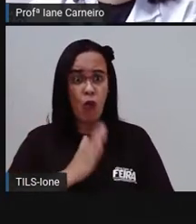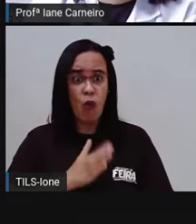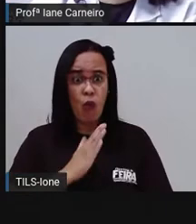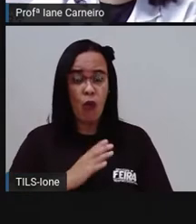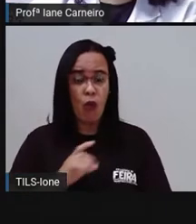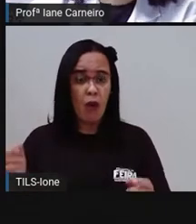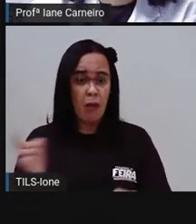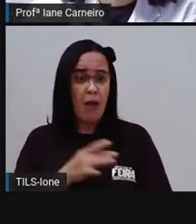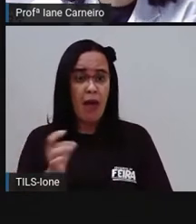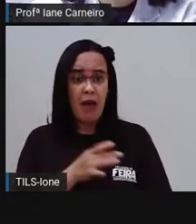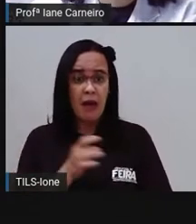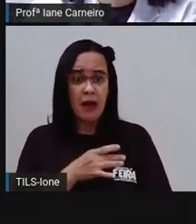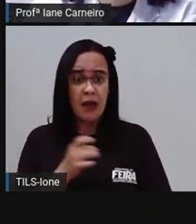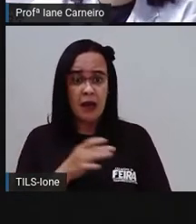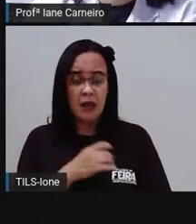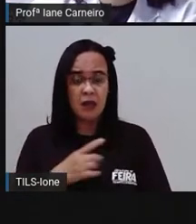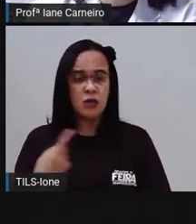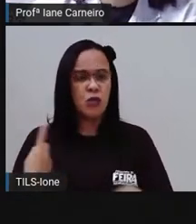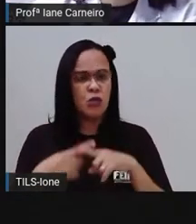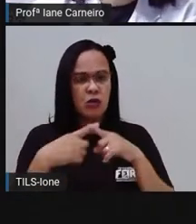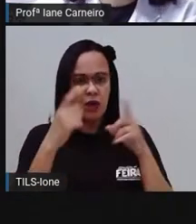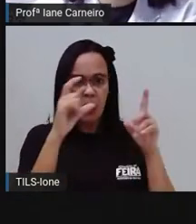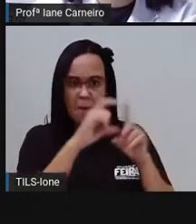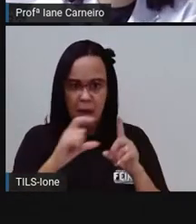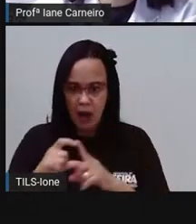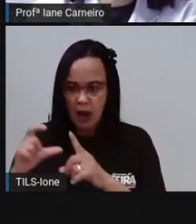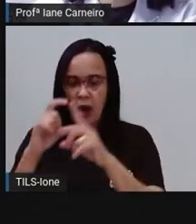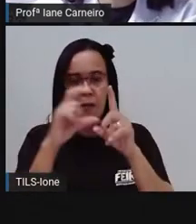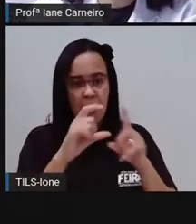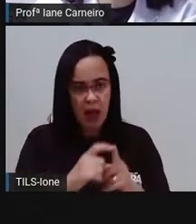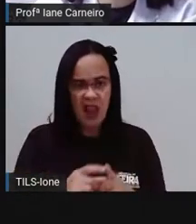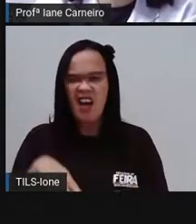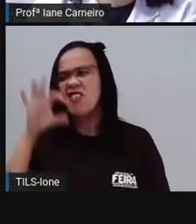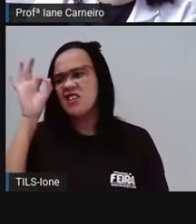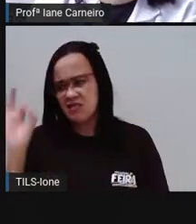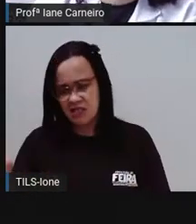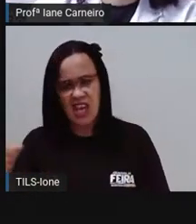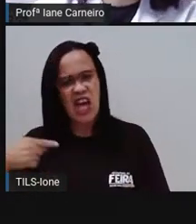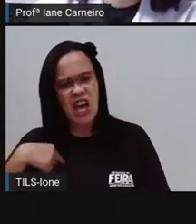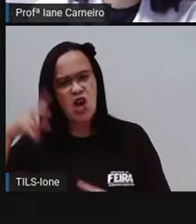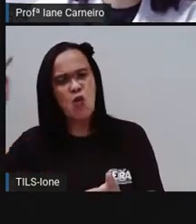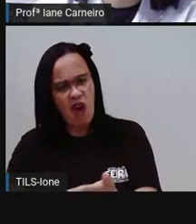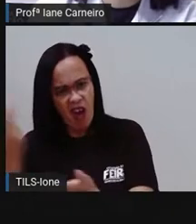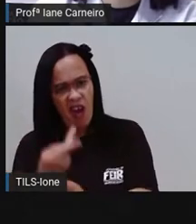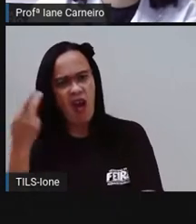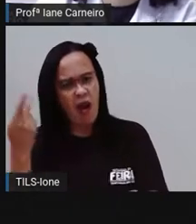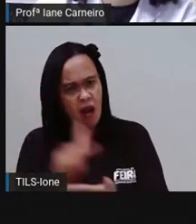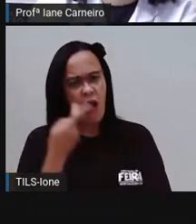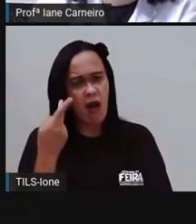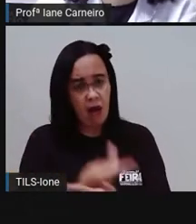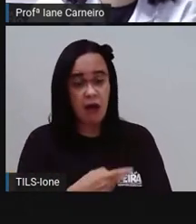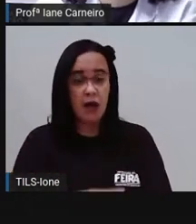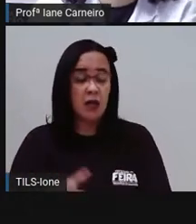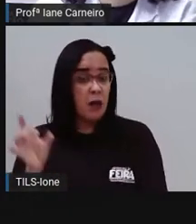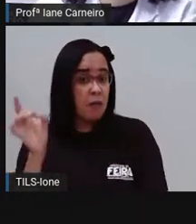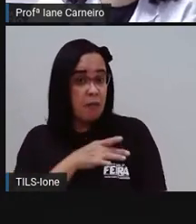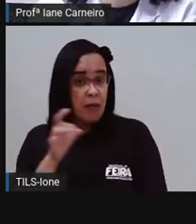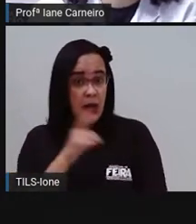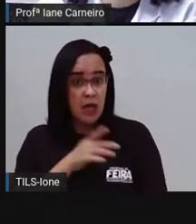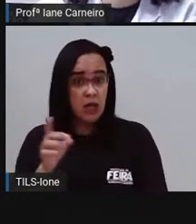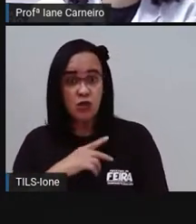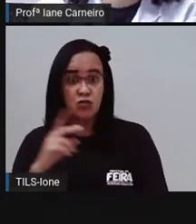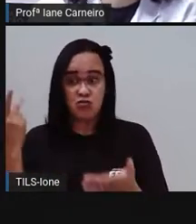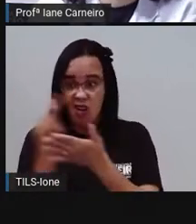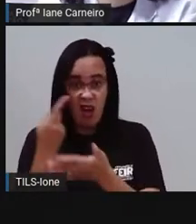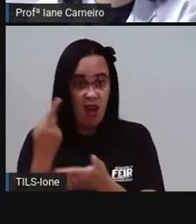Com tantas palavras, é certo que vou errar de montão. E o medo de errar era maior do que